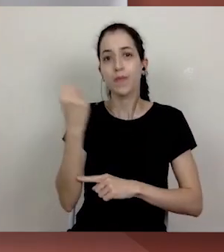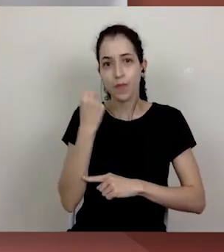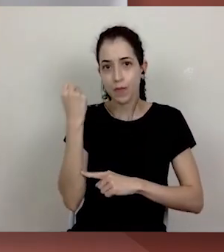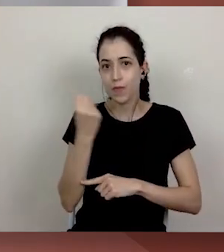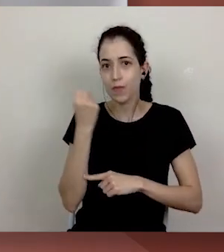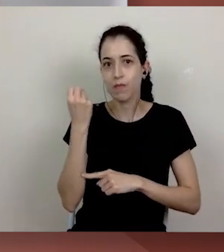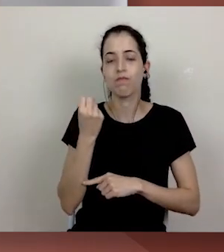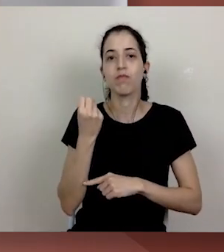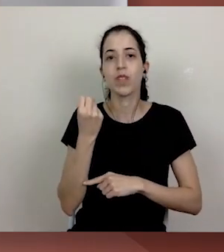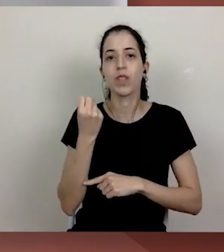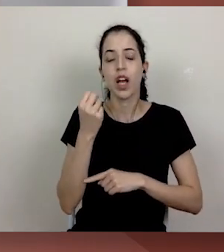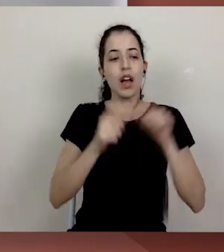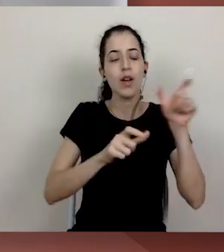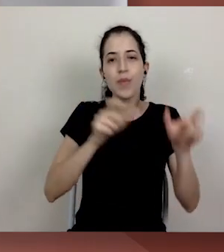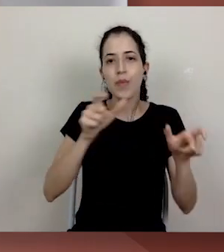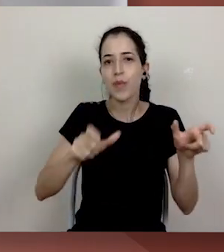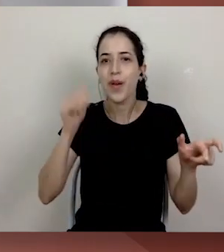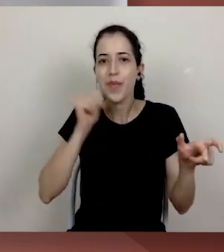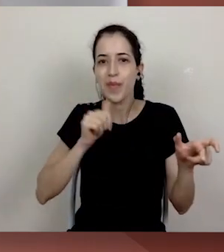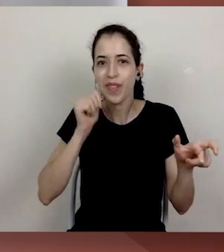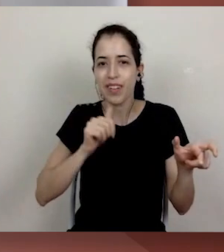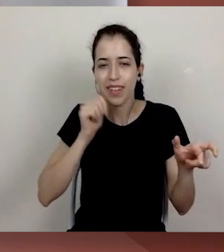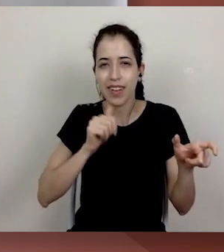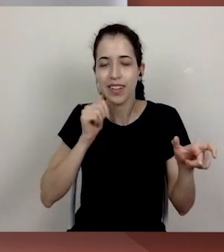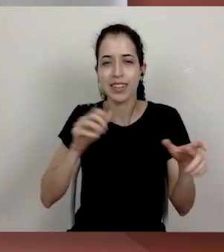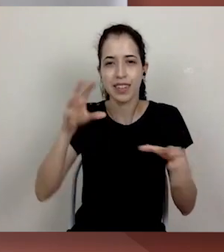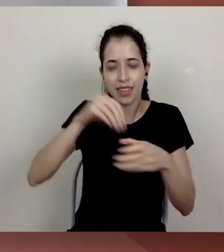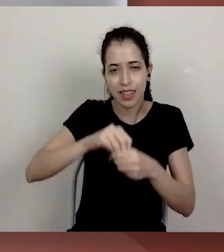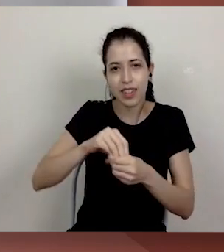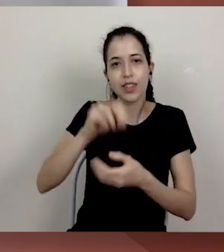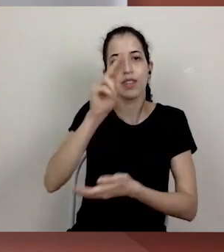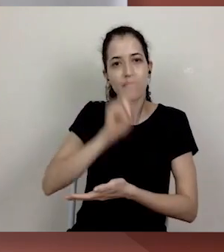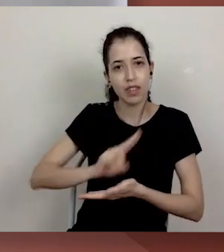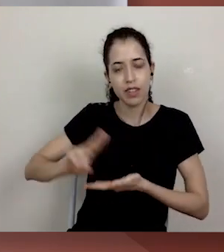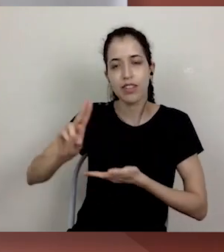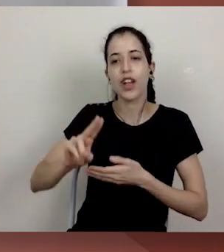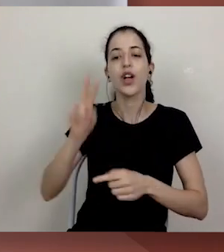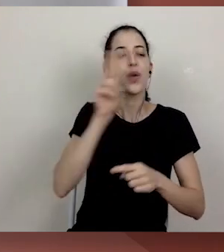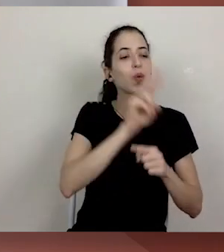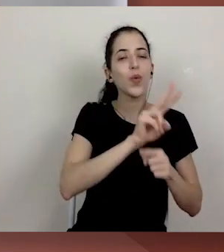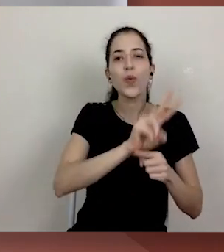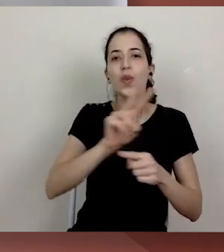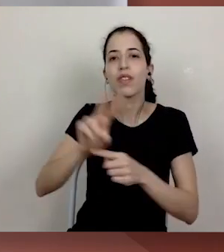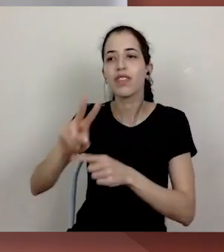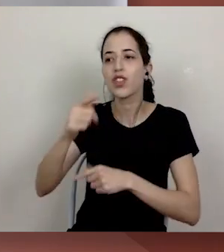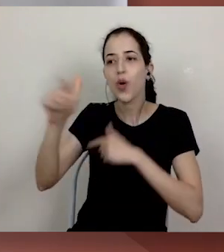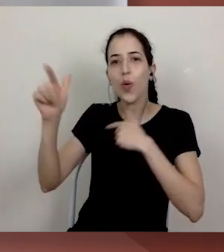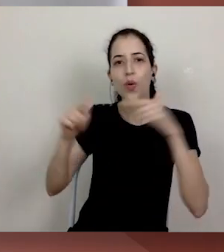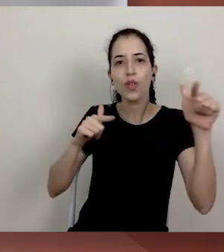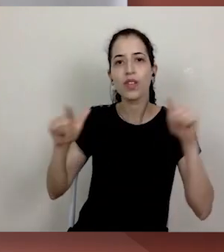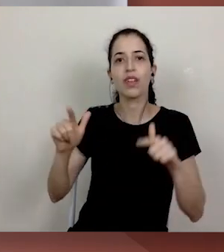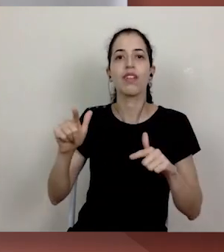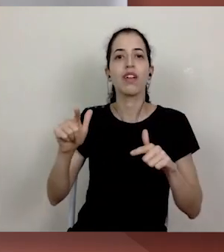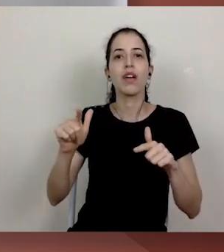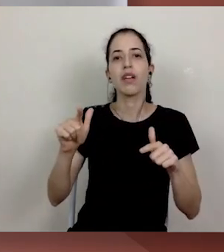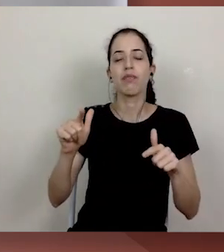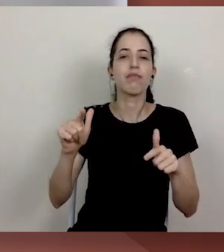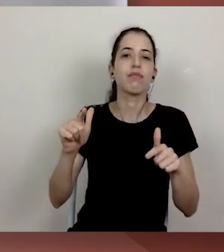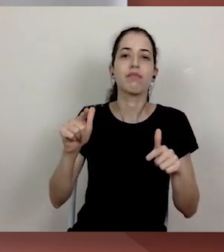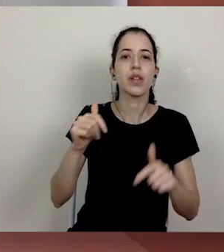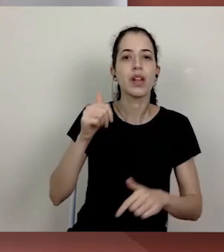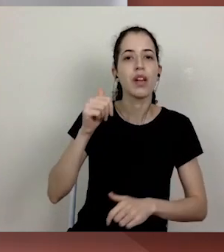instituição cuidam dos seus pais, dos seus filhos, das pessoas próximas, dos amigos,